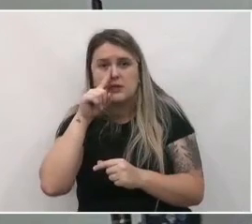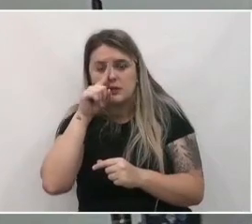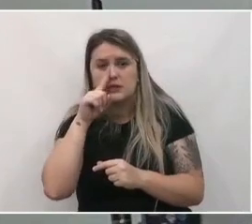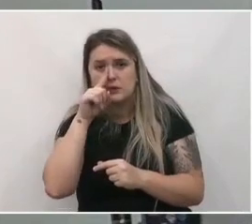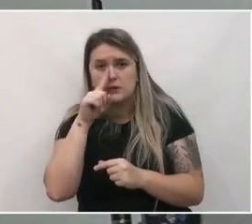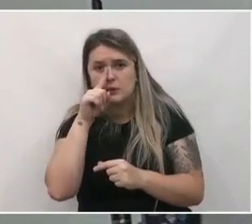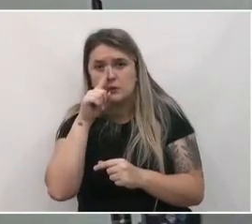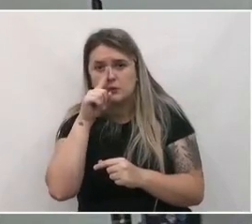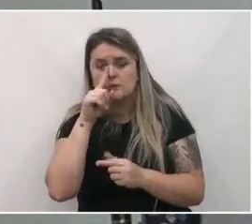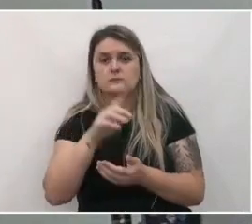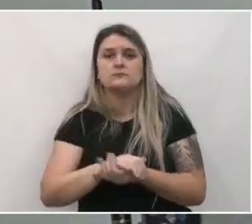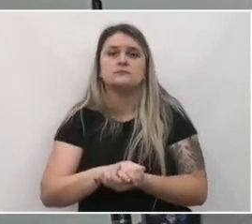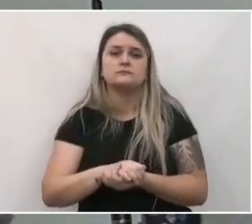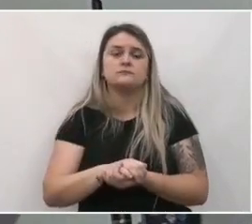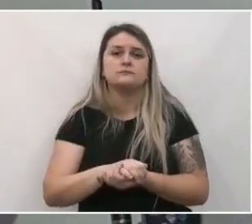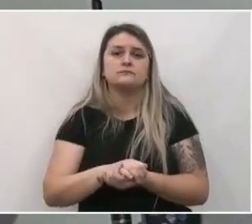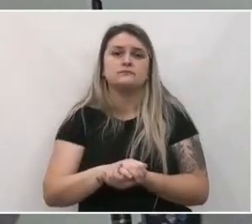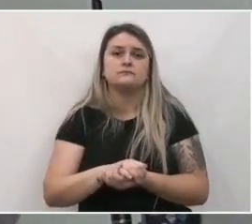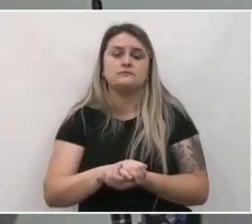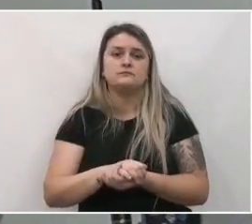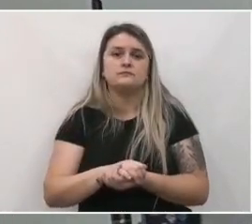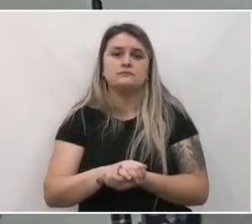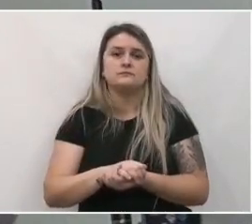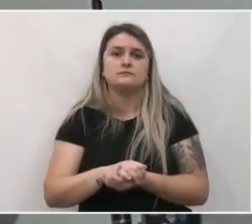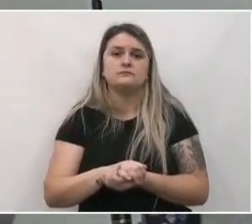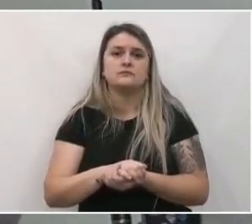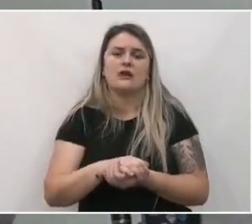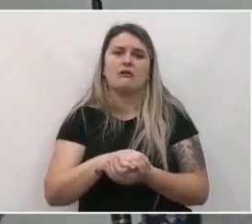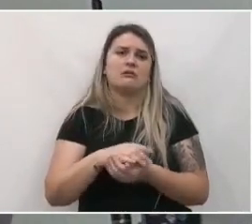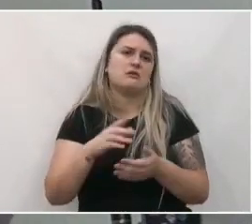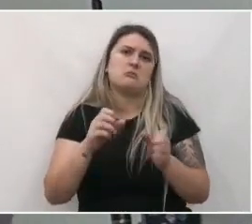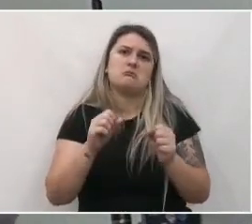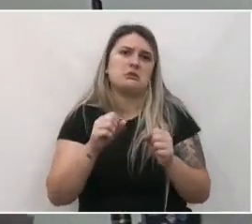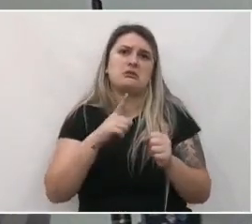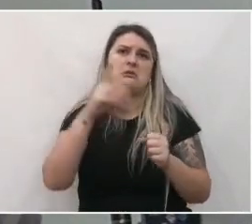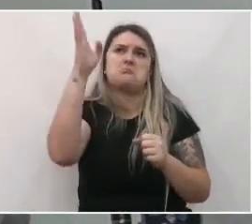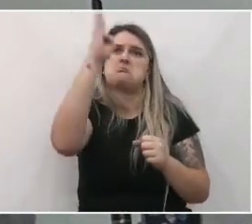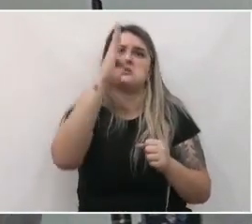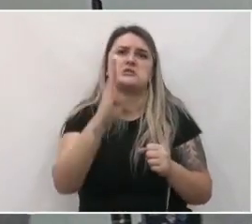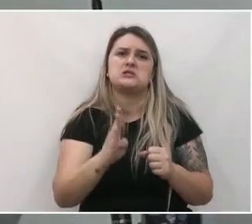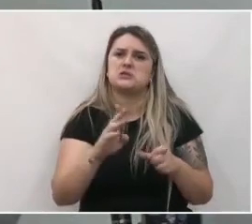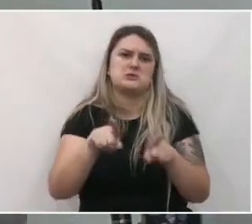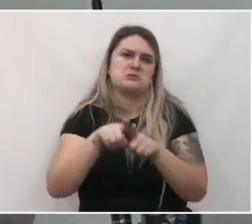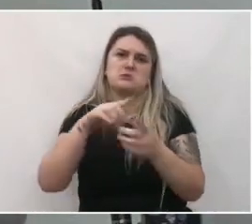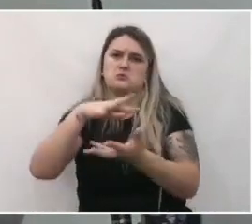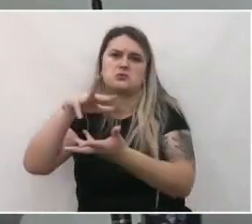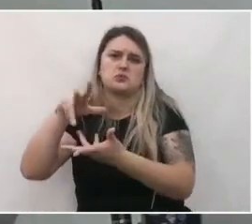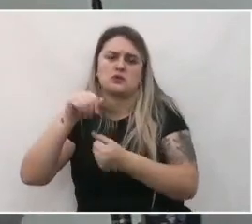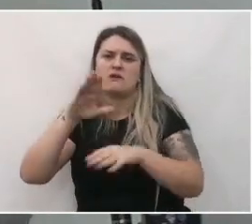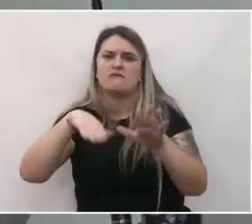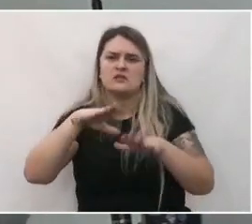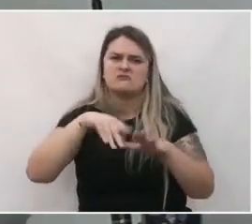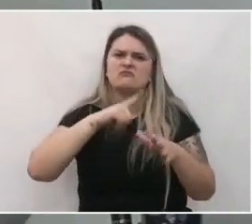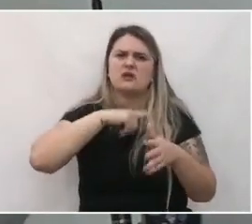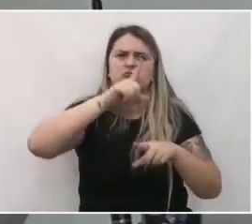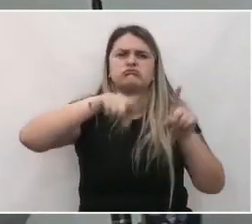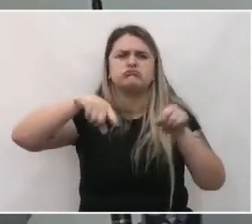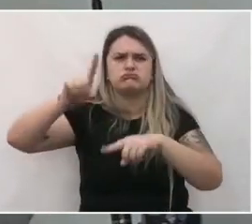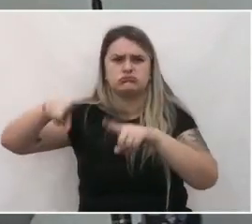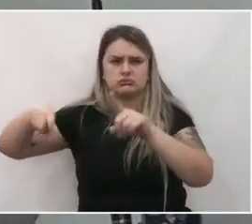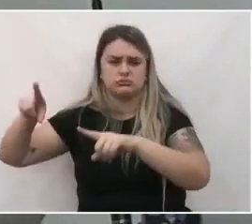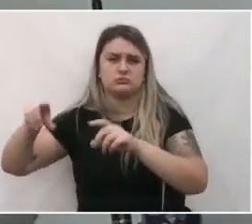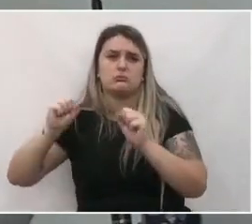de você mitigar o risco. Situações assim existem tanto no Brasil inteiro como no mundo inteiro, quer dizer, você tem situações diversas,